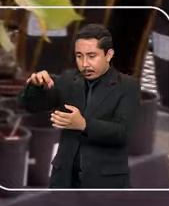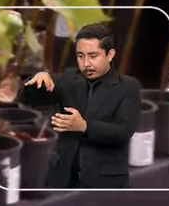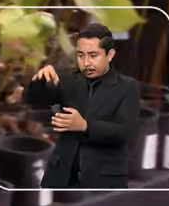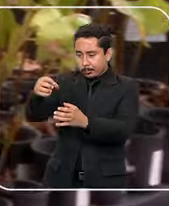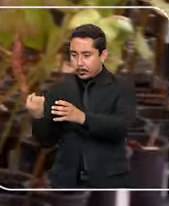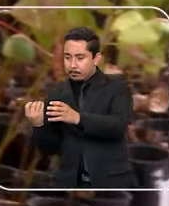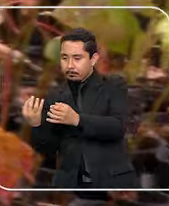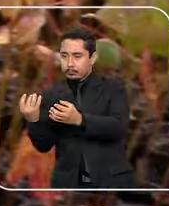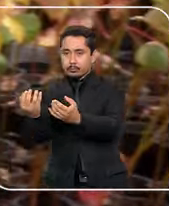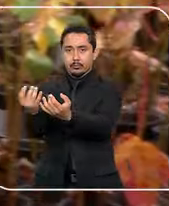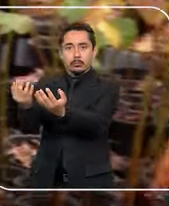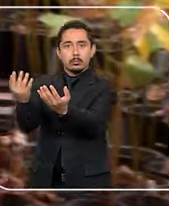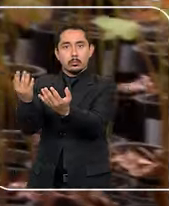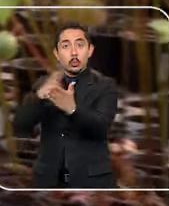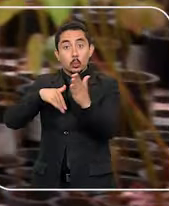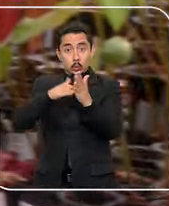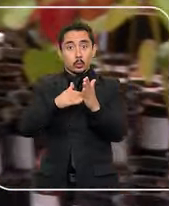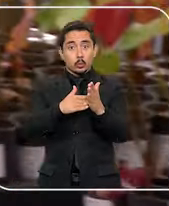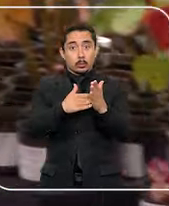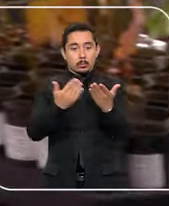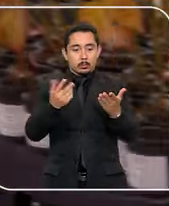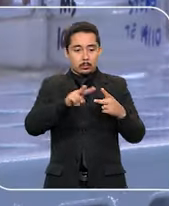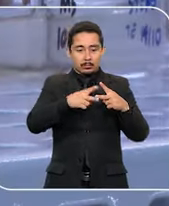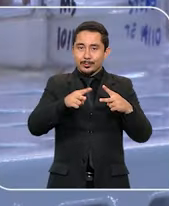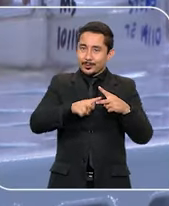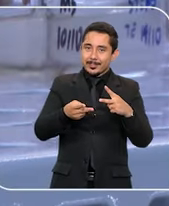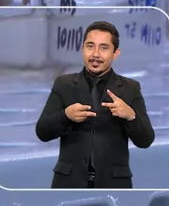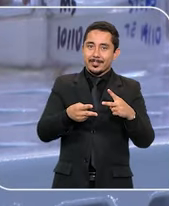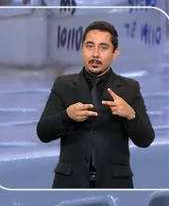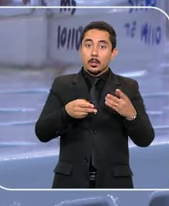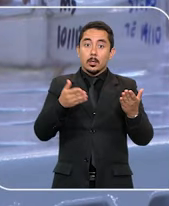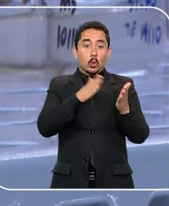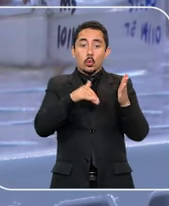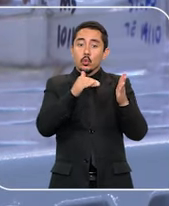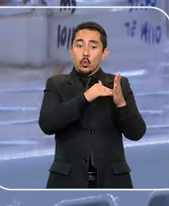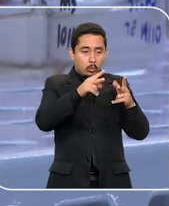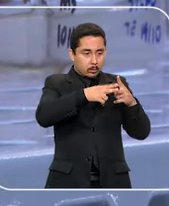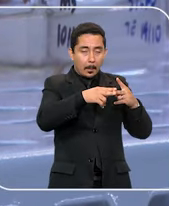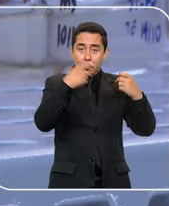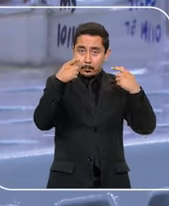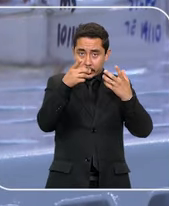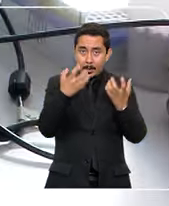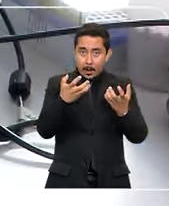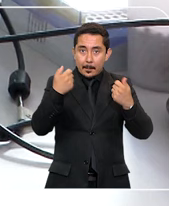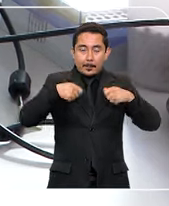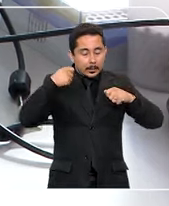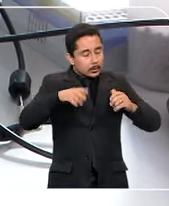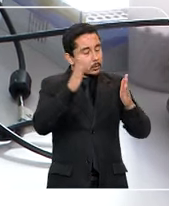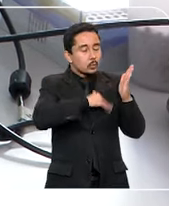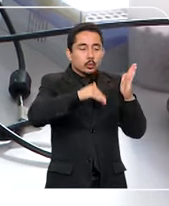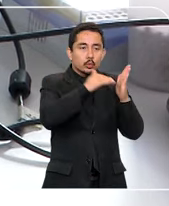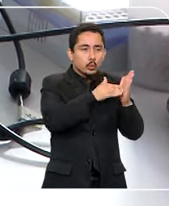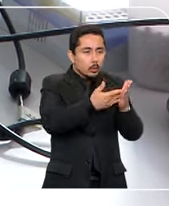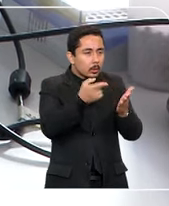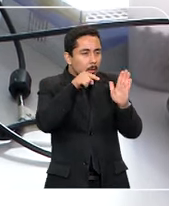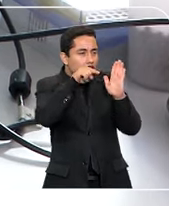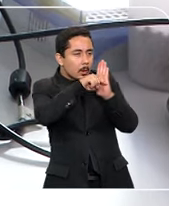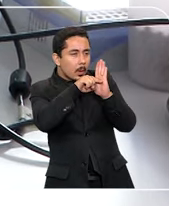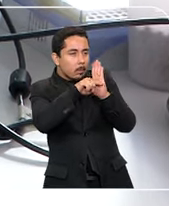você coloca nesse organismo. Hoje em dia, para você plantar uma planta transgênico ou ter qualquer produto transgênico, você tem que passar por uma série de